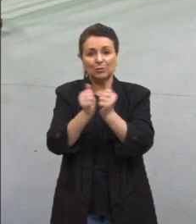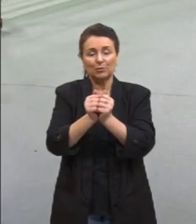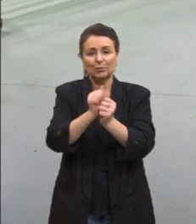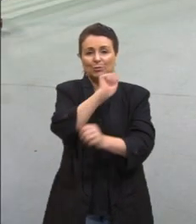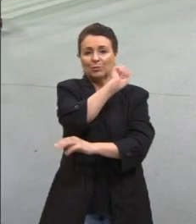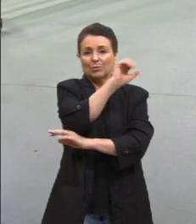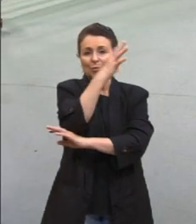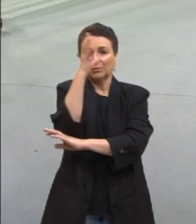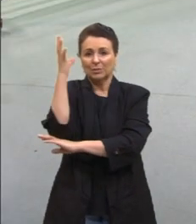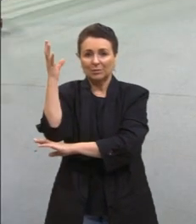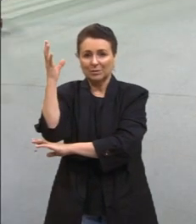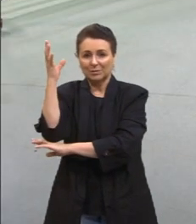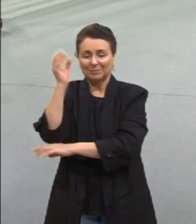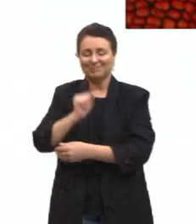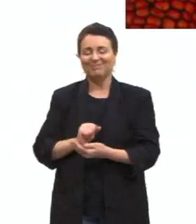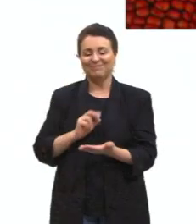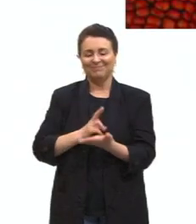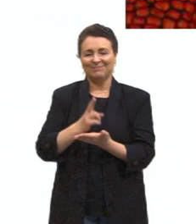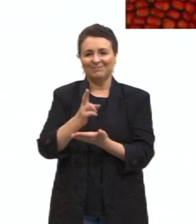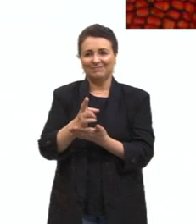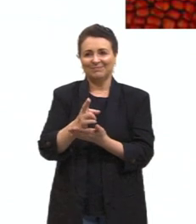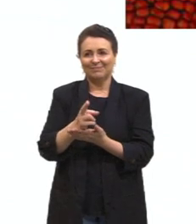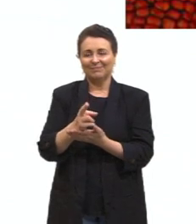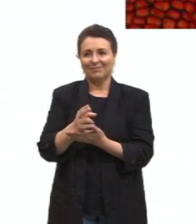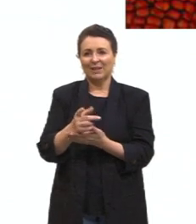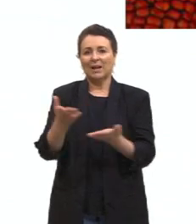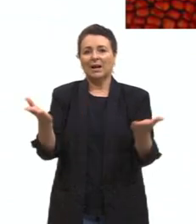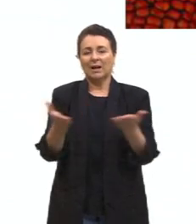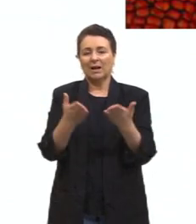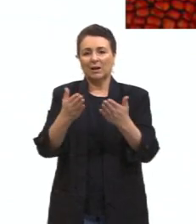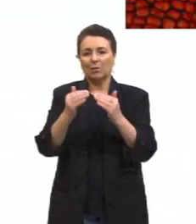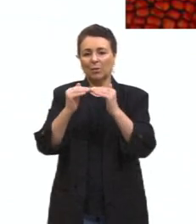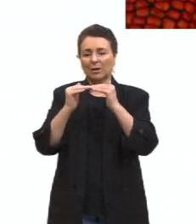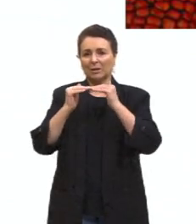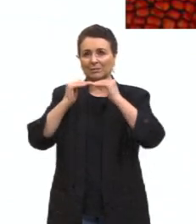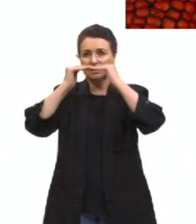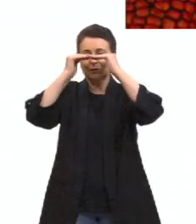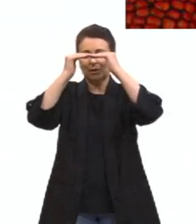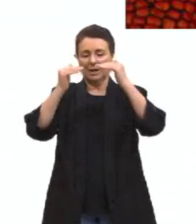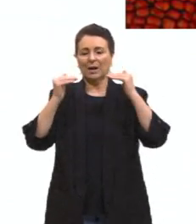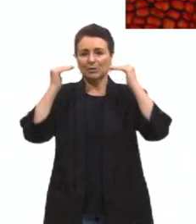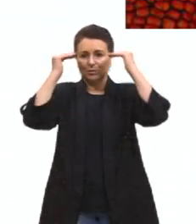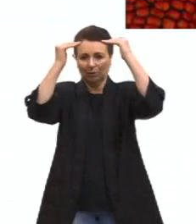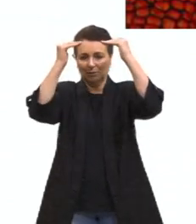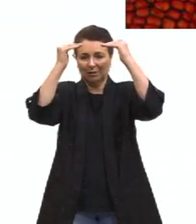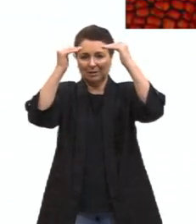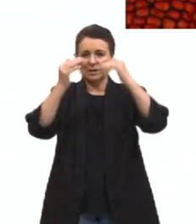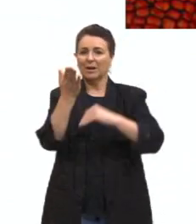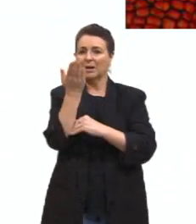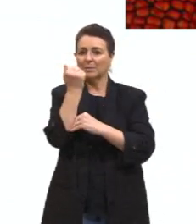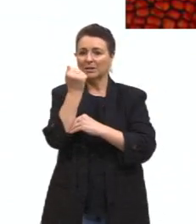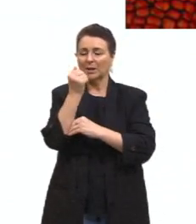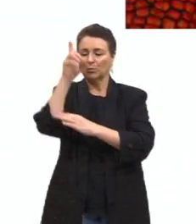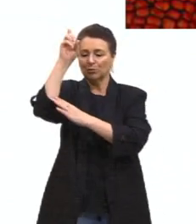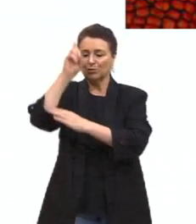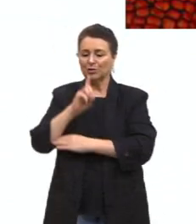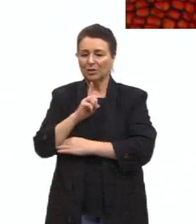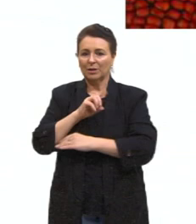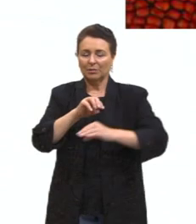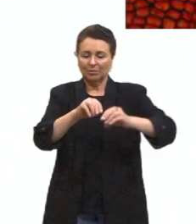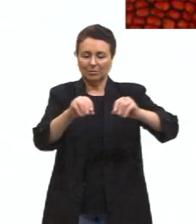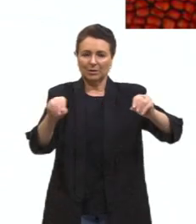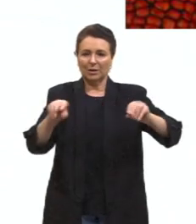Sigamos? Vamos seguir para a questão da soberania alimentar e o direito à terra. Aqui um slide com a